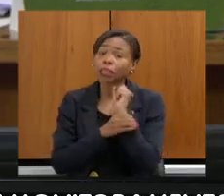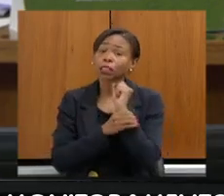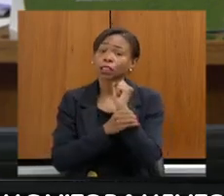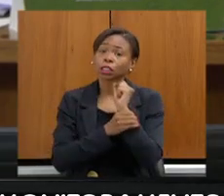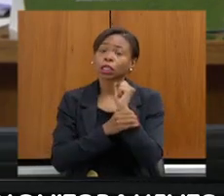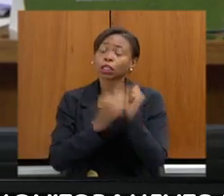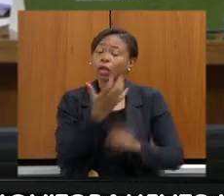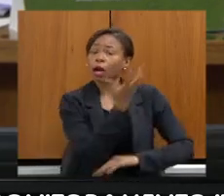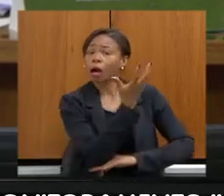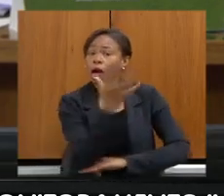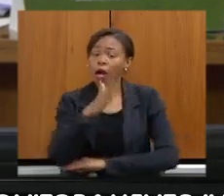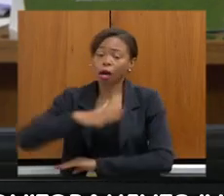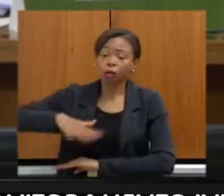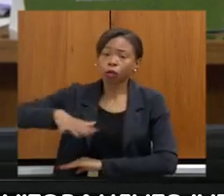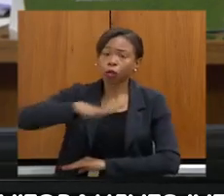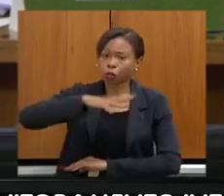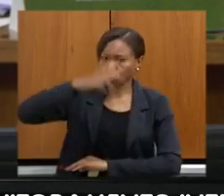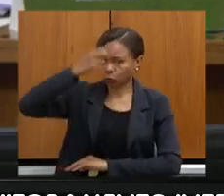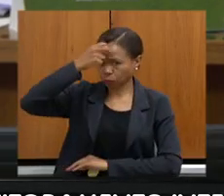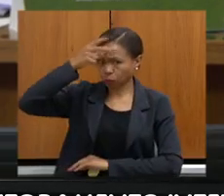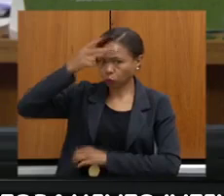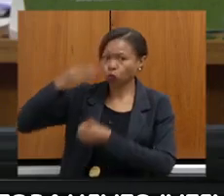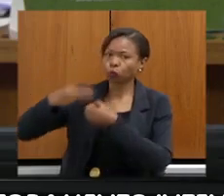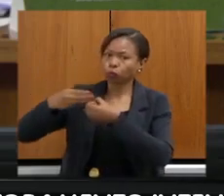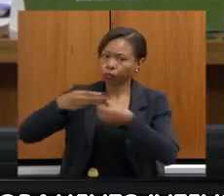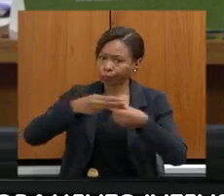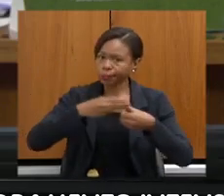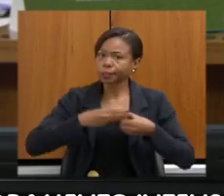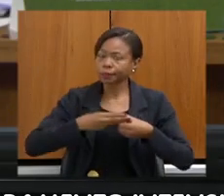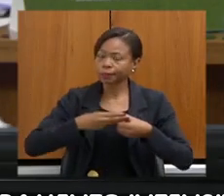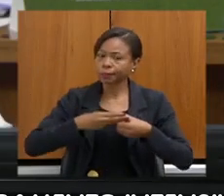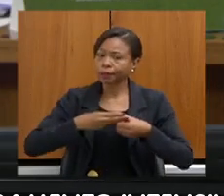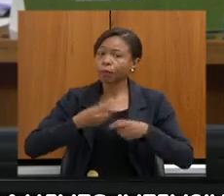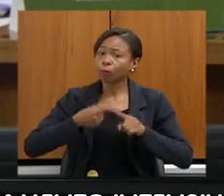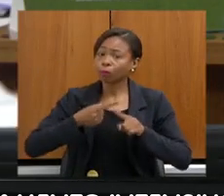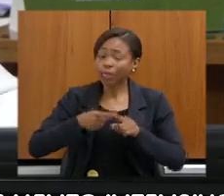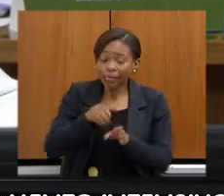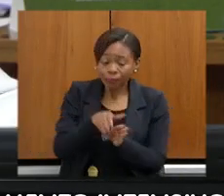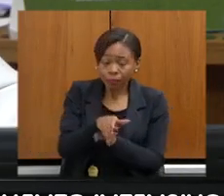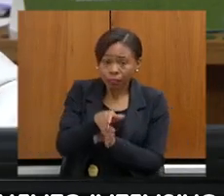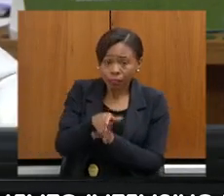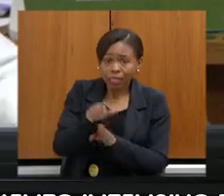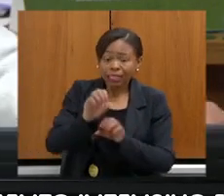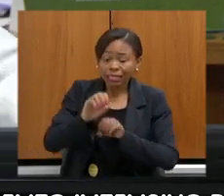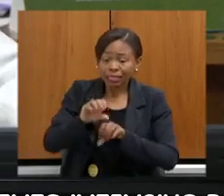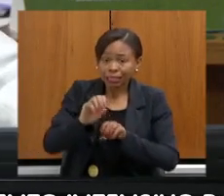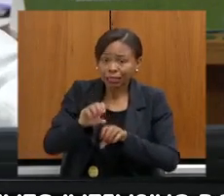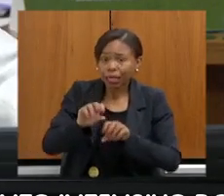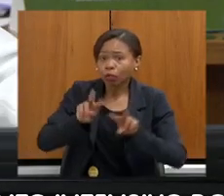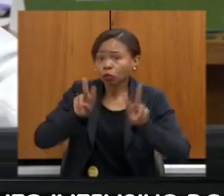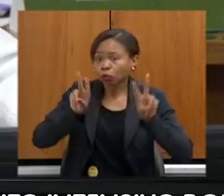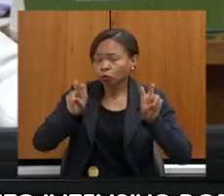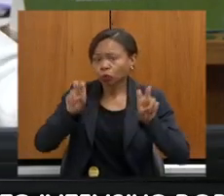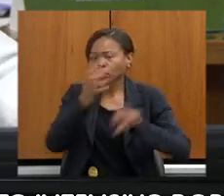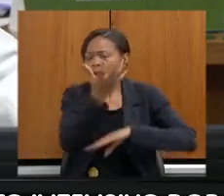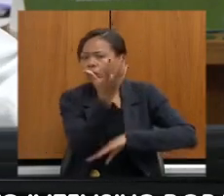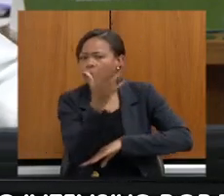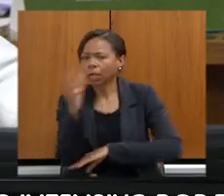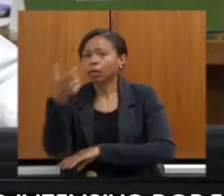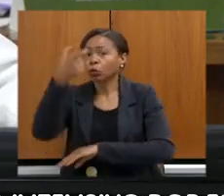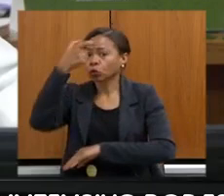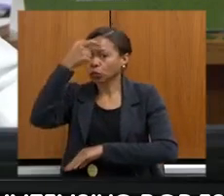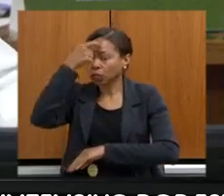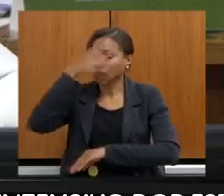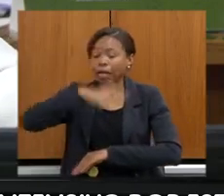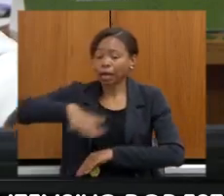aspectos. e, obviamente, a educação ambiental é um instrumento fundamental quando nós falamos de conscientização da